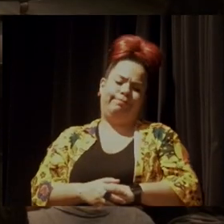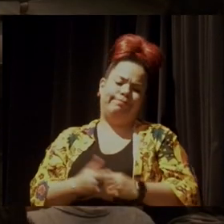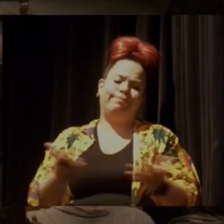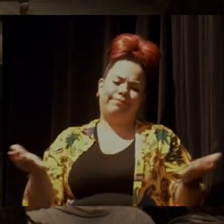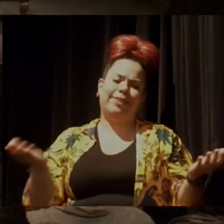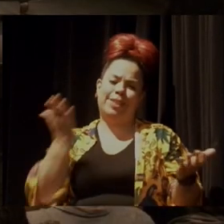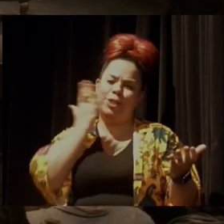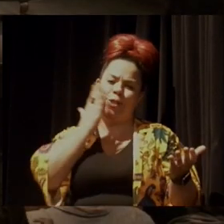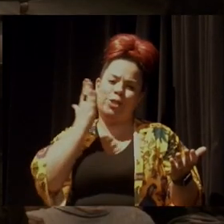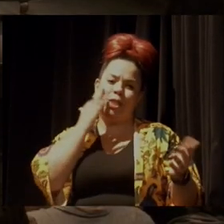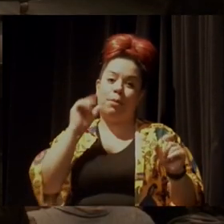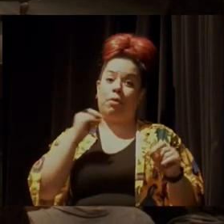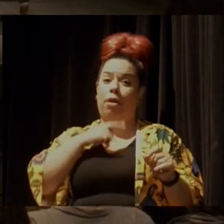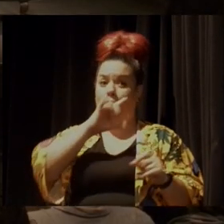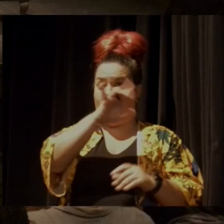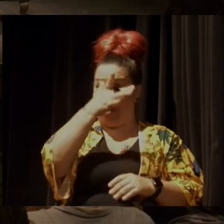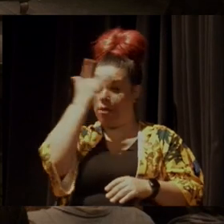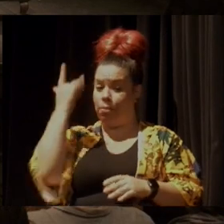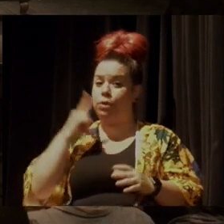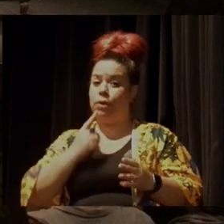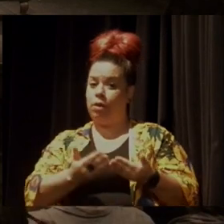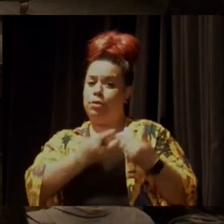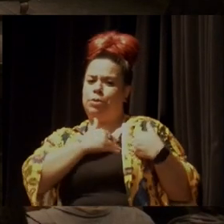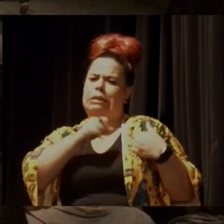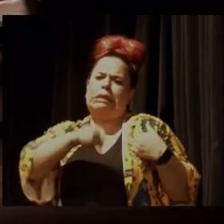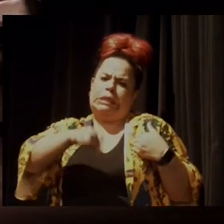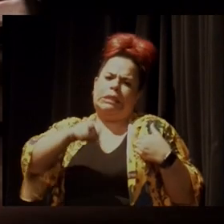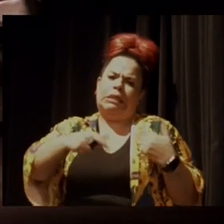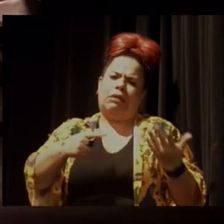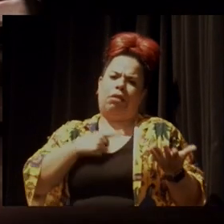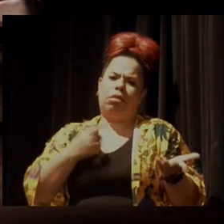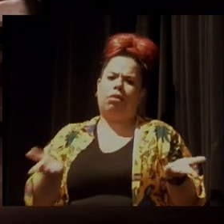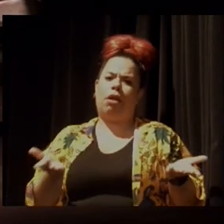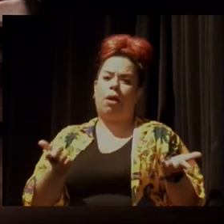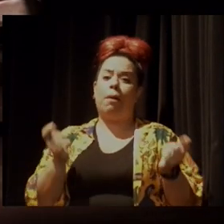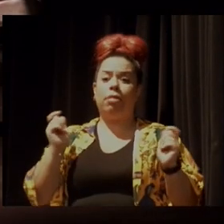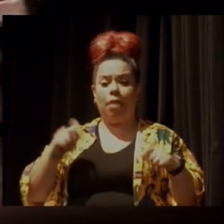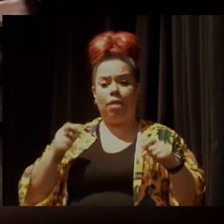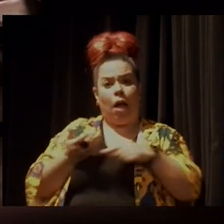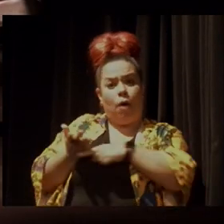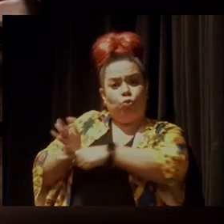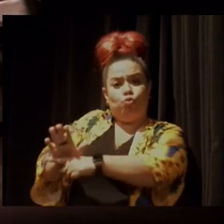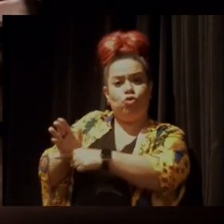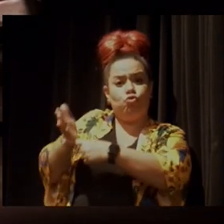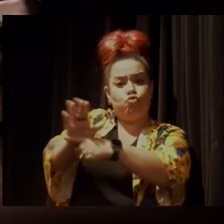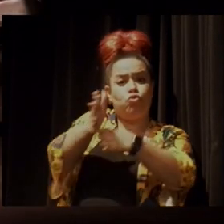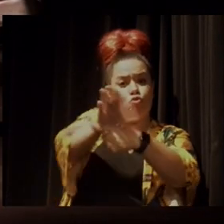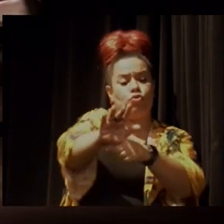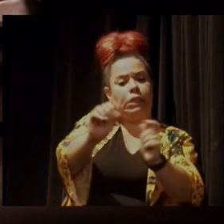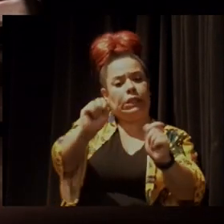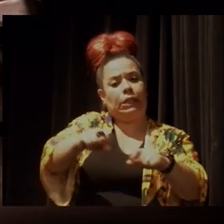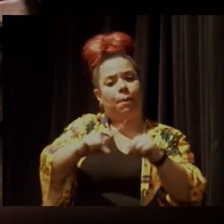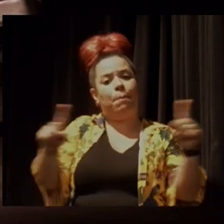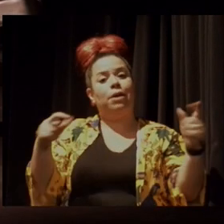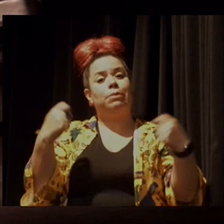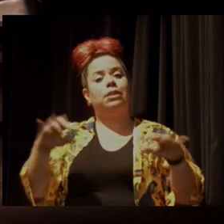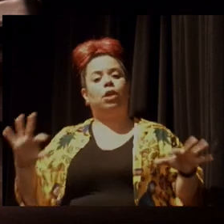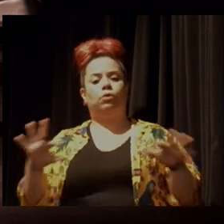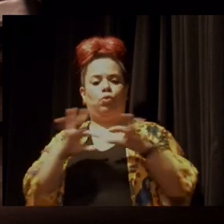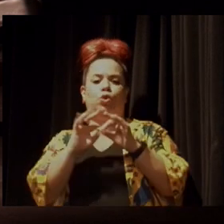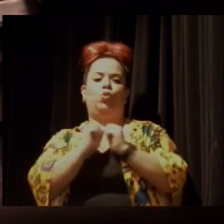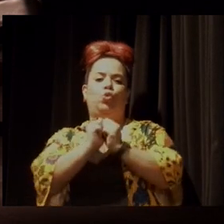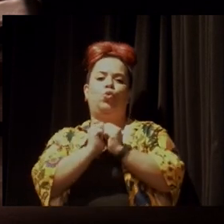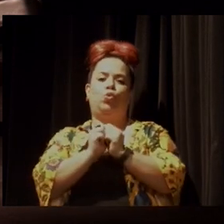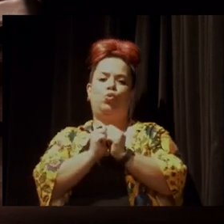um pode fazer uma parte nesse negócio. pode contribuir muito, mas a gente precisa estar junto. Essa